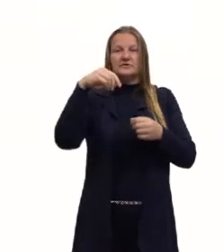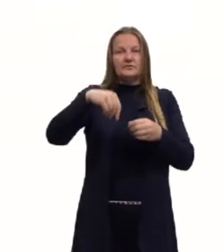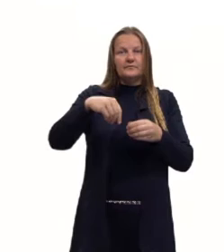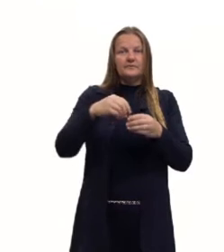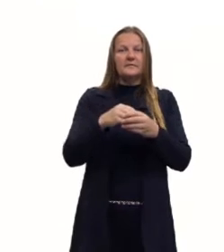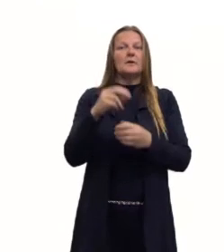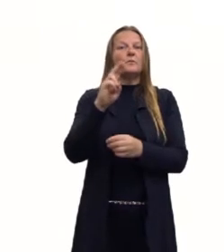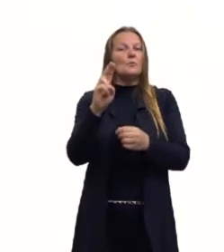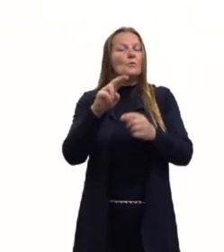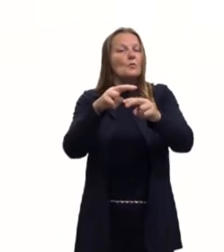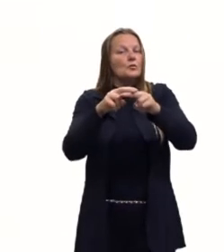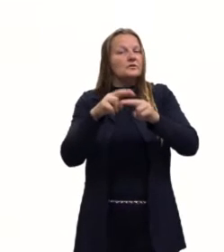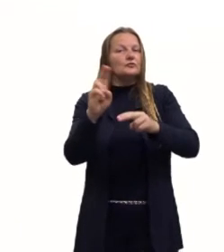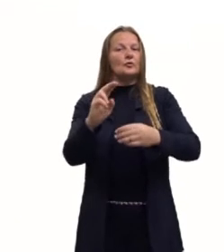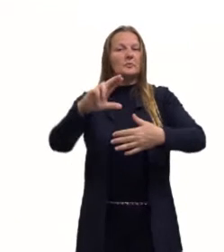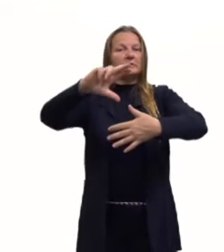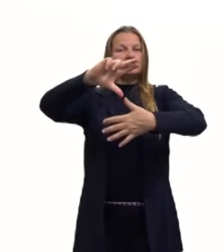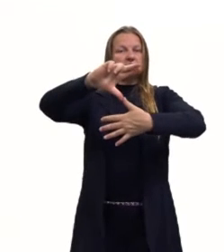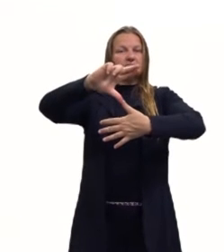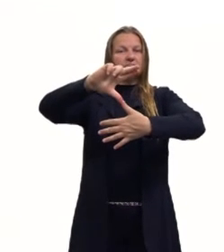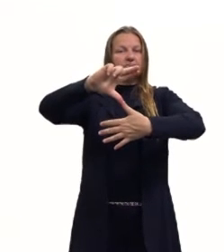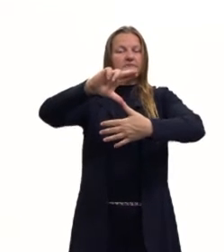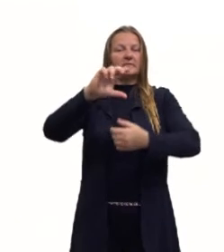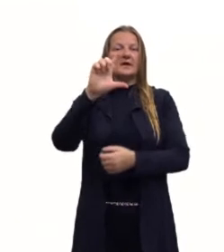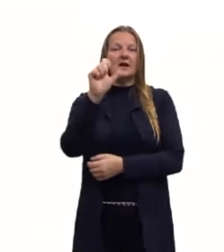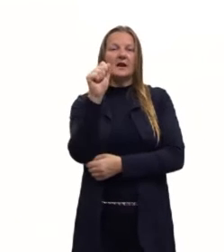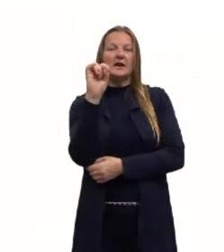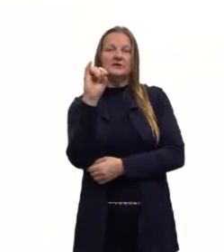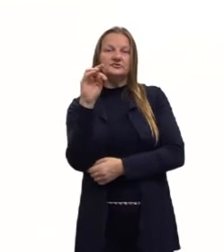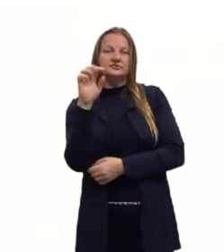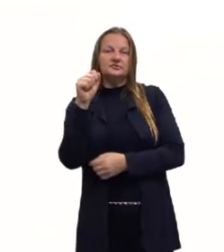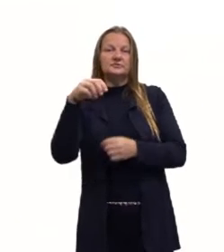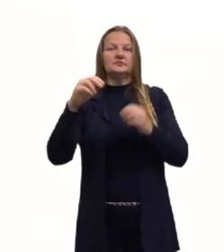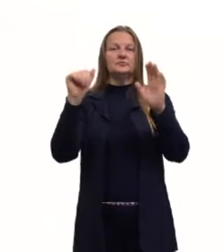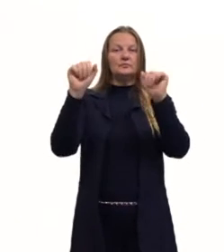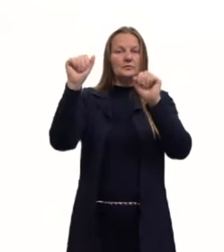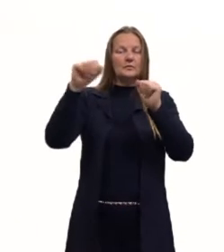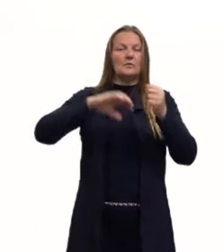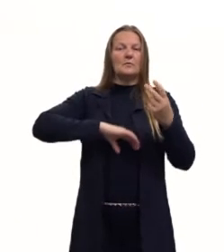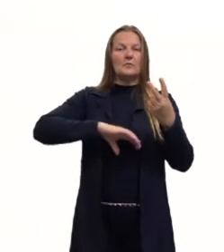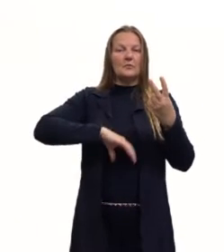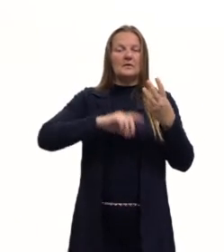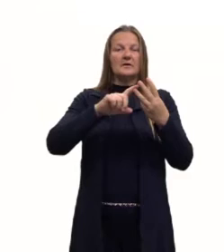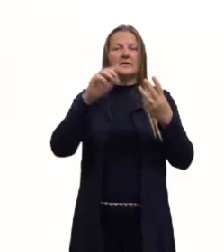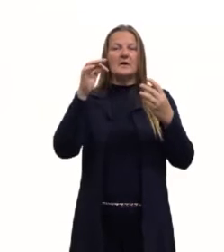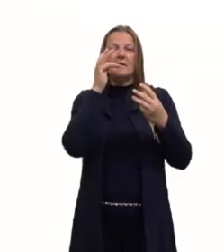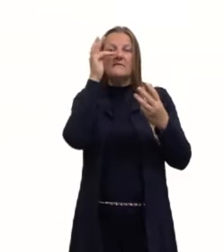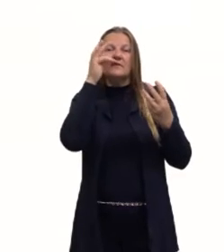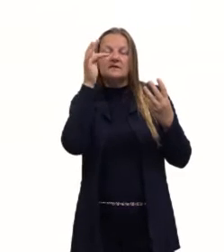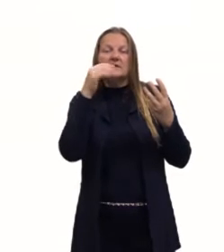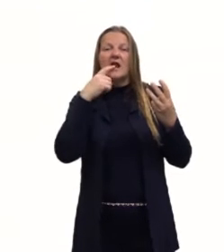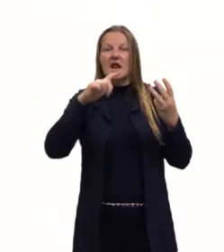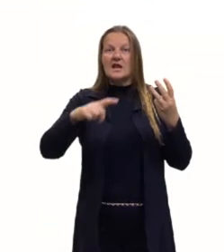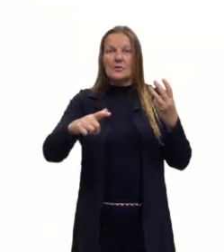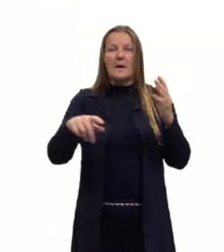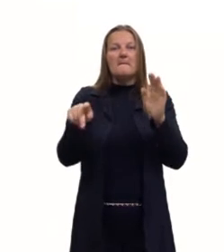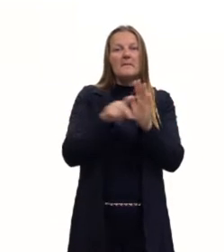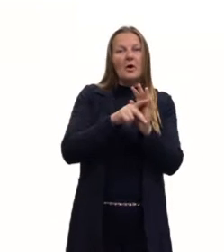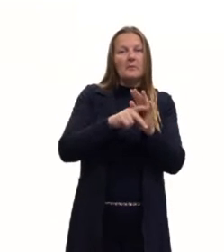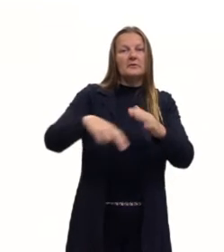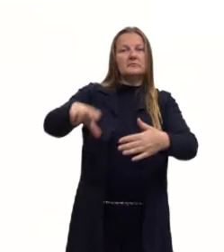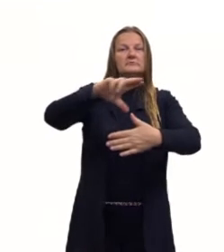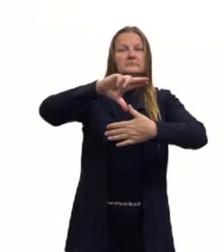nasceu do latim, como língua espanhola, língua portuguesa, francês, pertence,